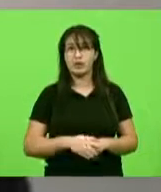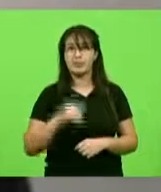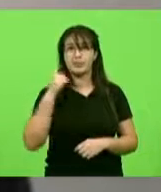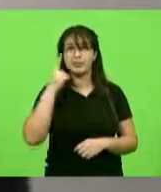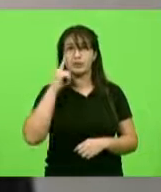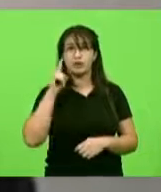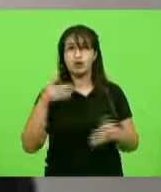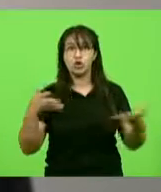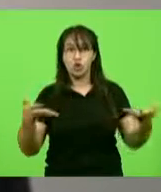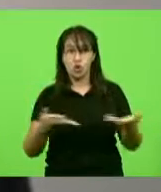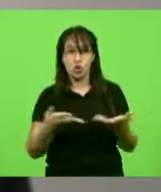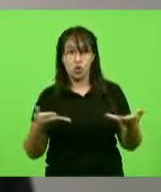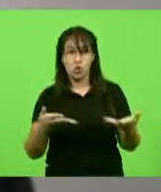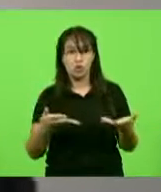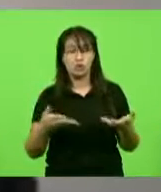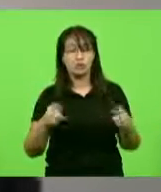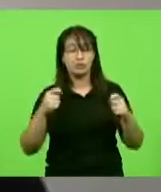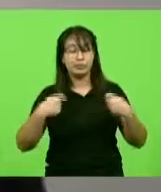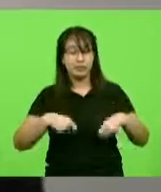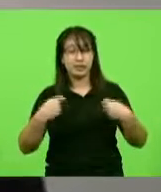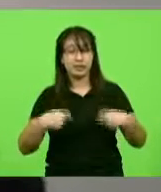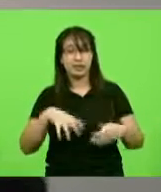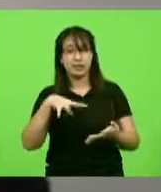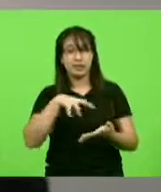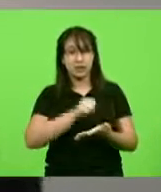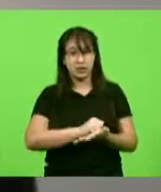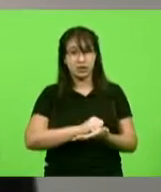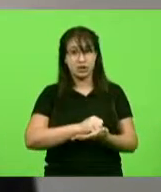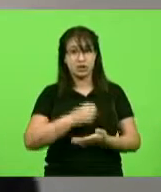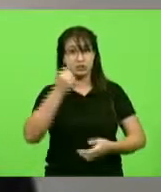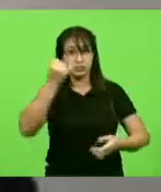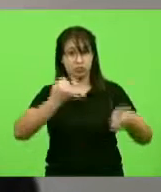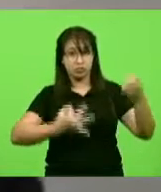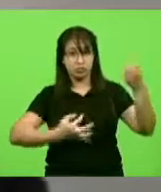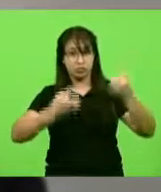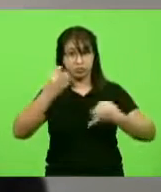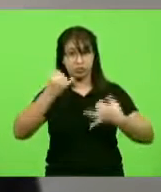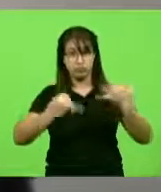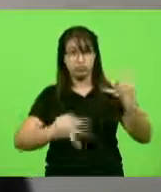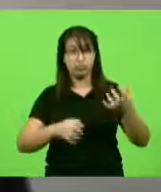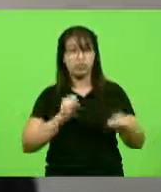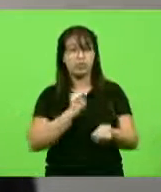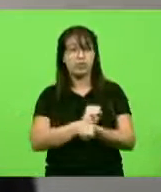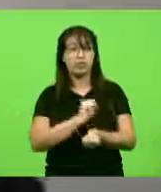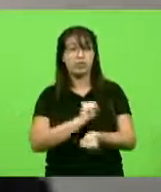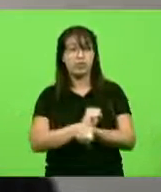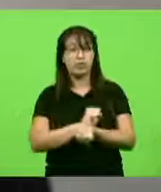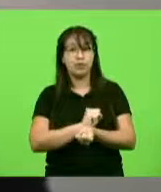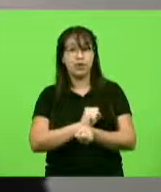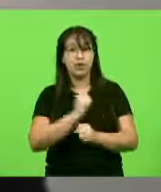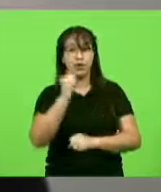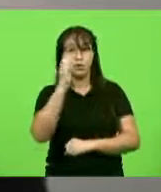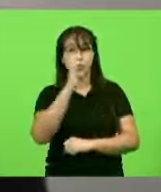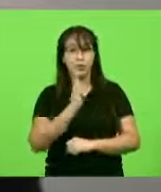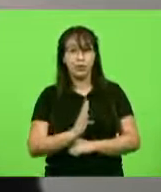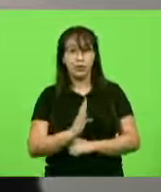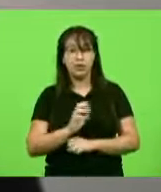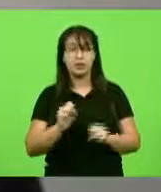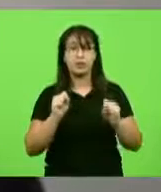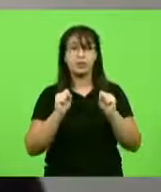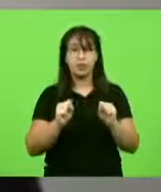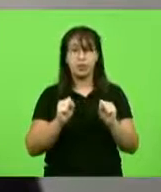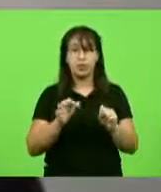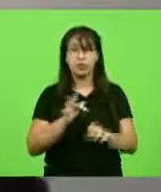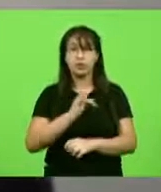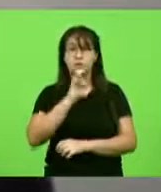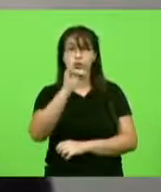não poderíamos deixar de fazer esses registros e dizer que o que nós esperamos é que o Brasil possa ter um rumo diferente, que possa